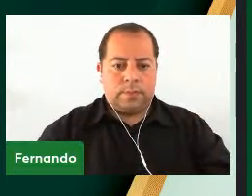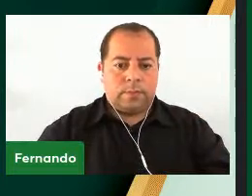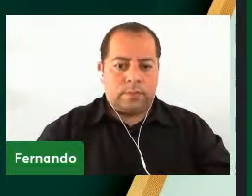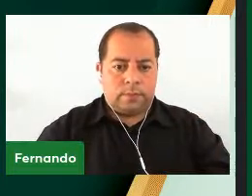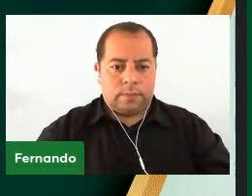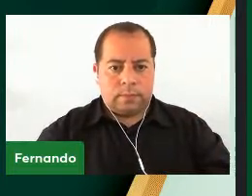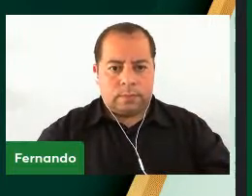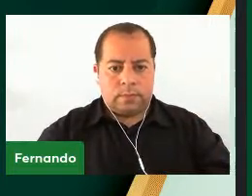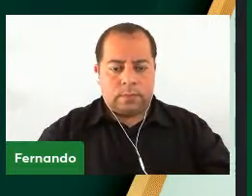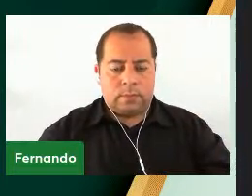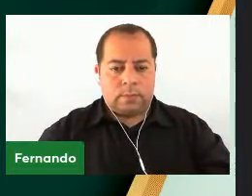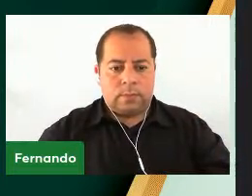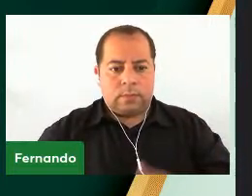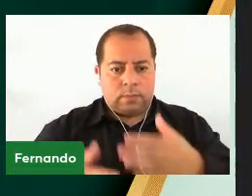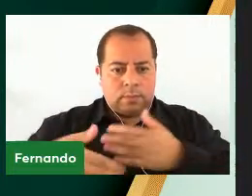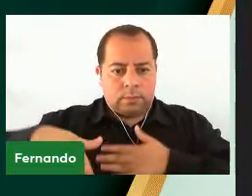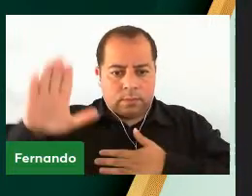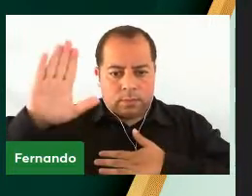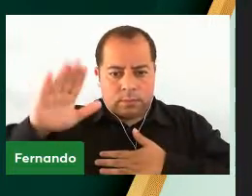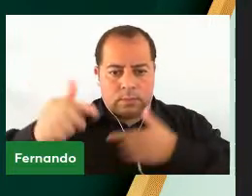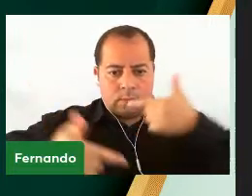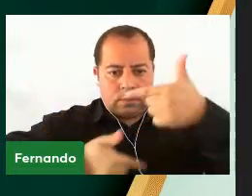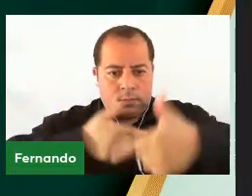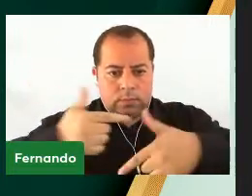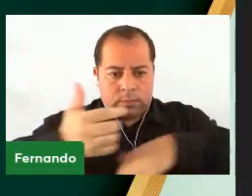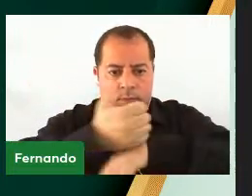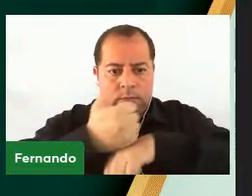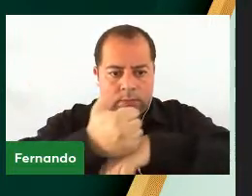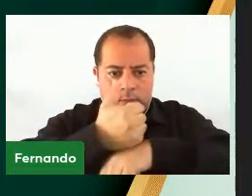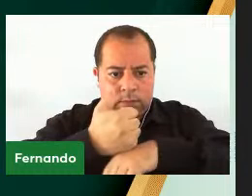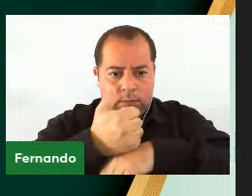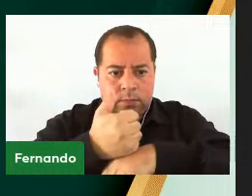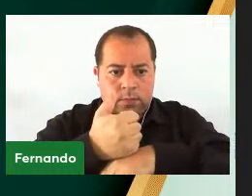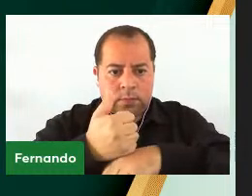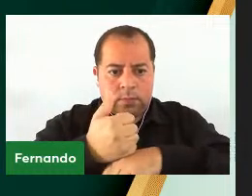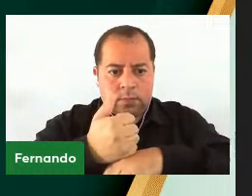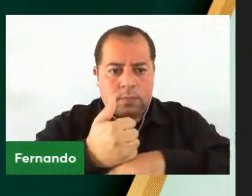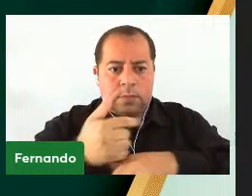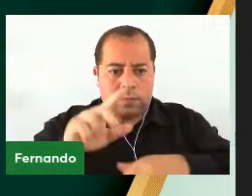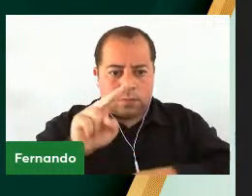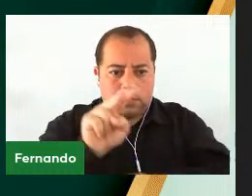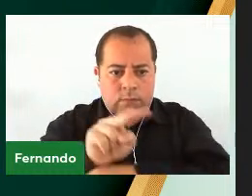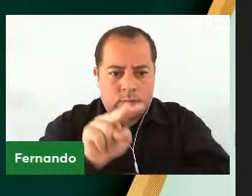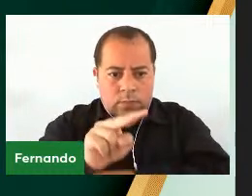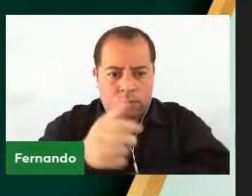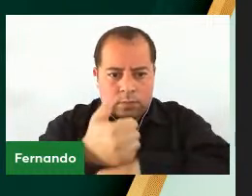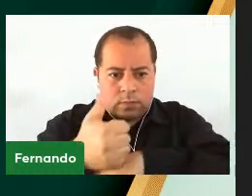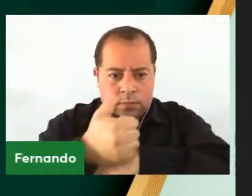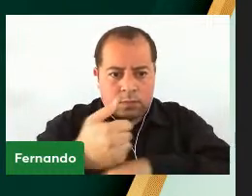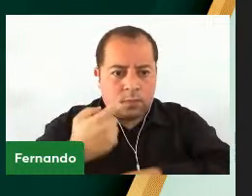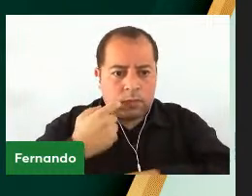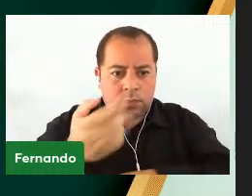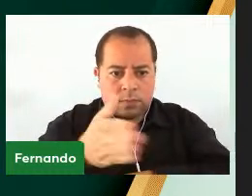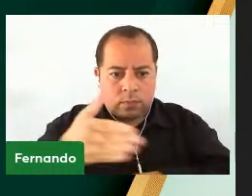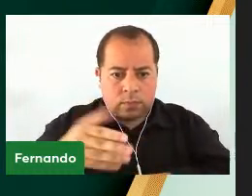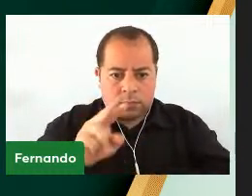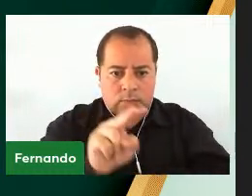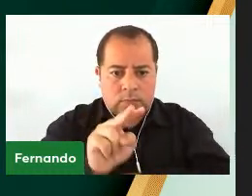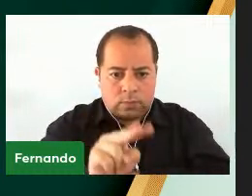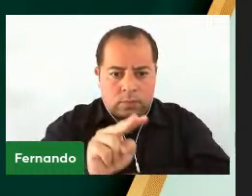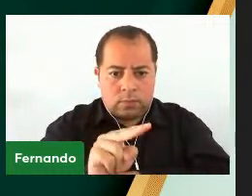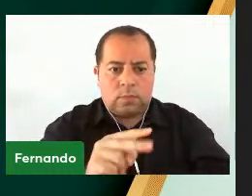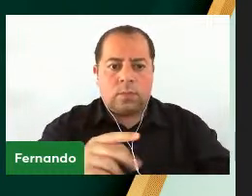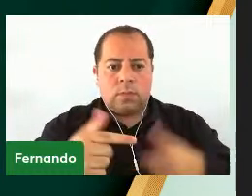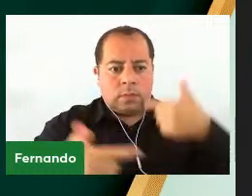Juro exercer minha profissão de tecnólogo em arquicultura com lealdade, responsabilidade e dedicação Seguindo